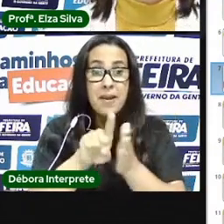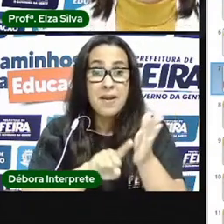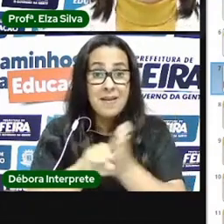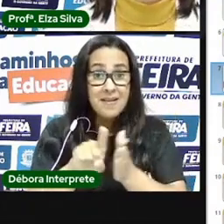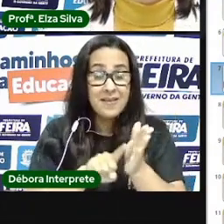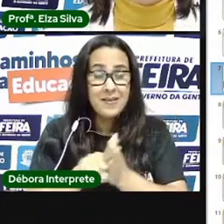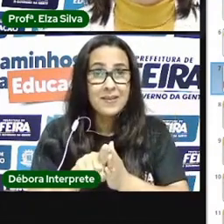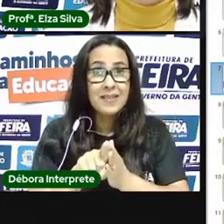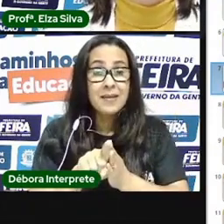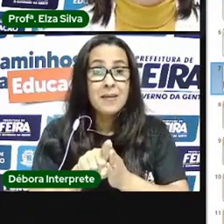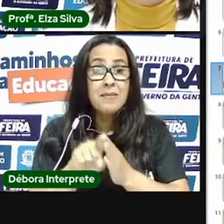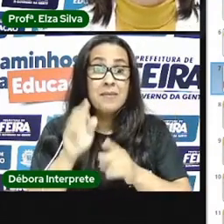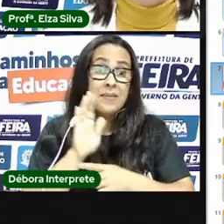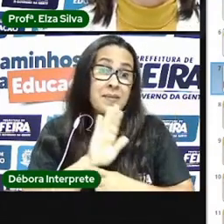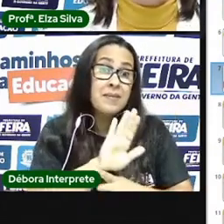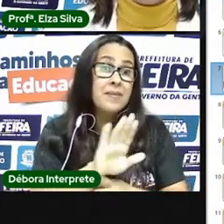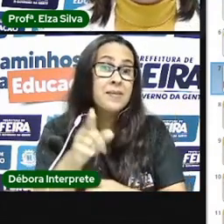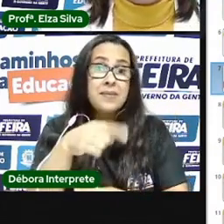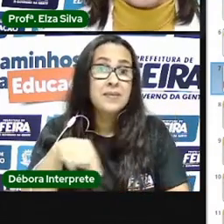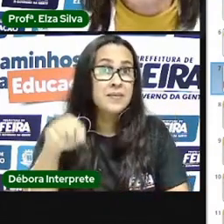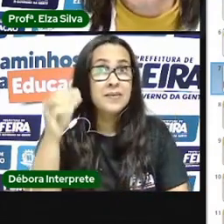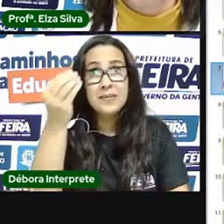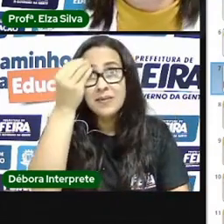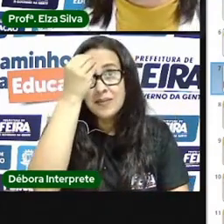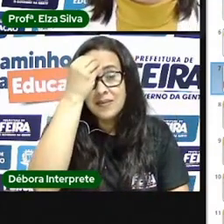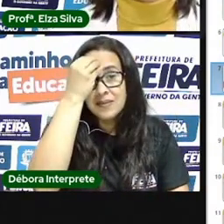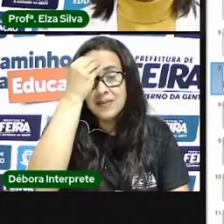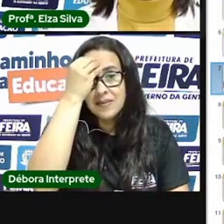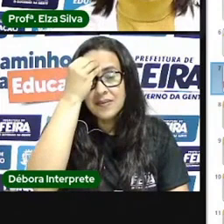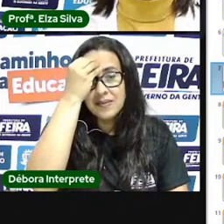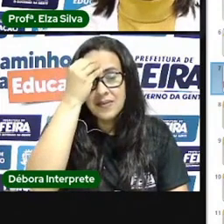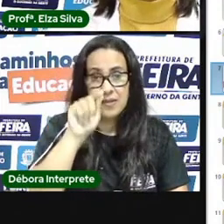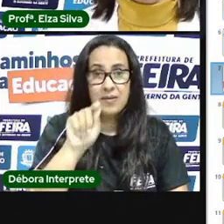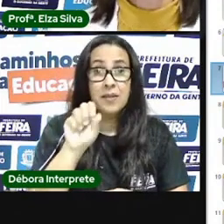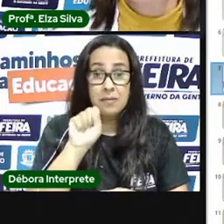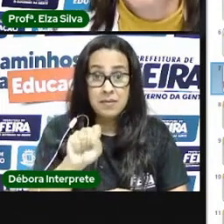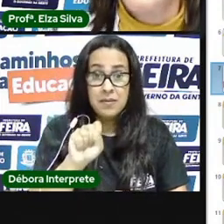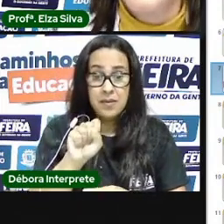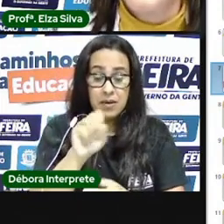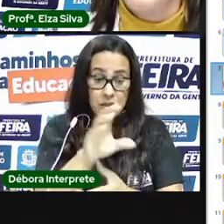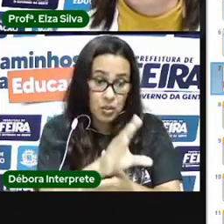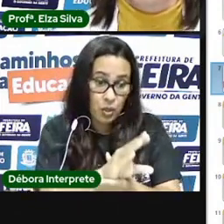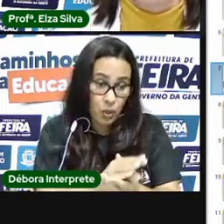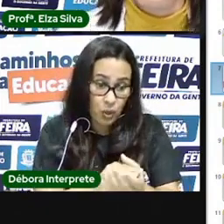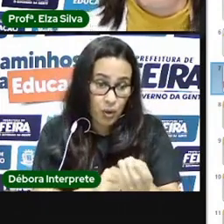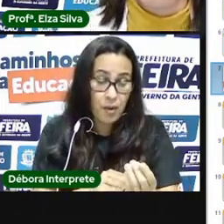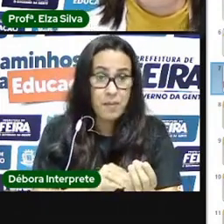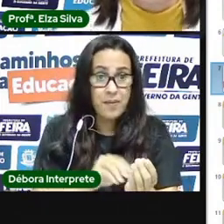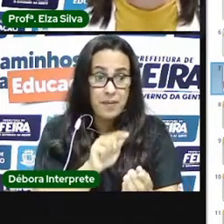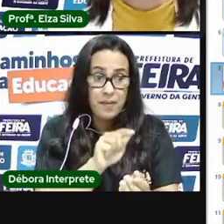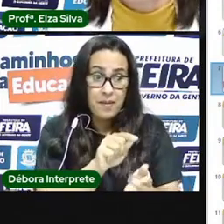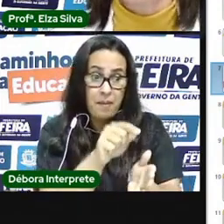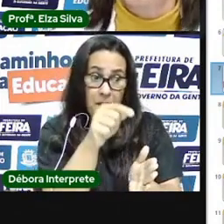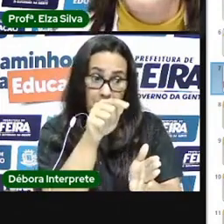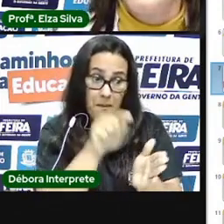caderno essas perguntinhas com base naquilo que você já aprendeu, com base nos seus conhecimentos de vida,